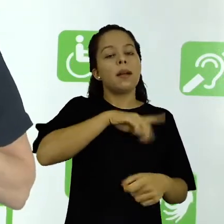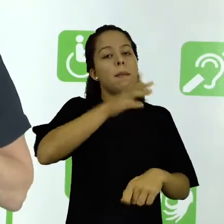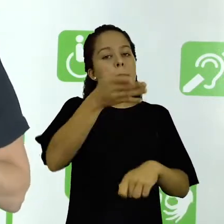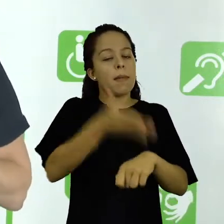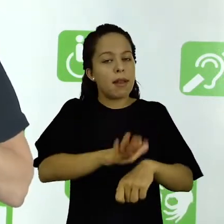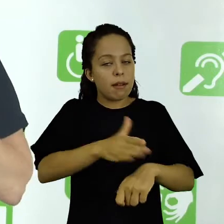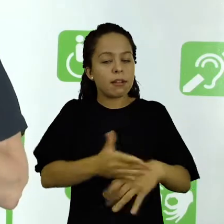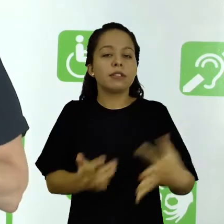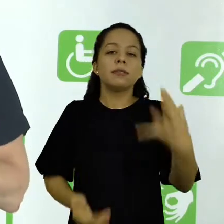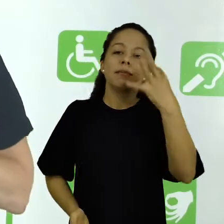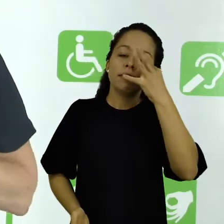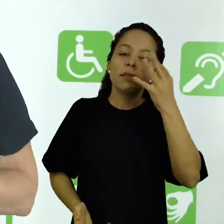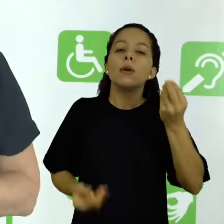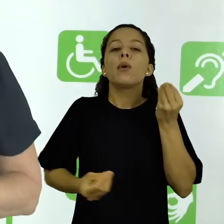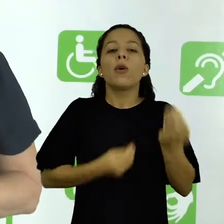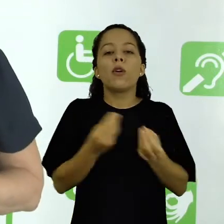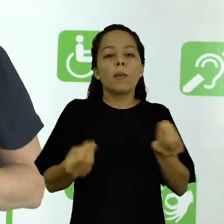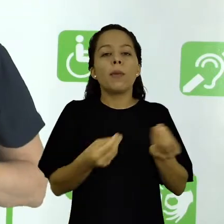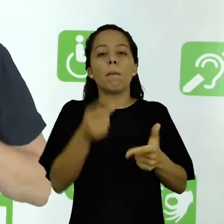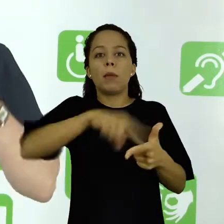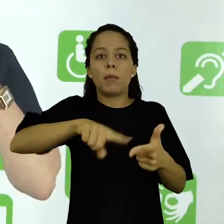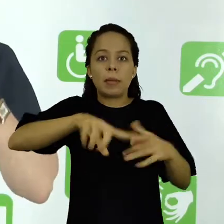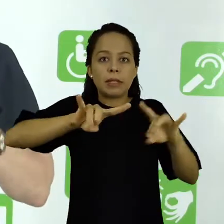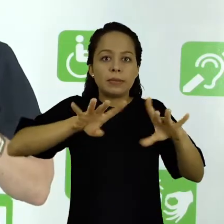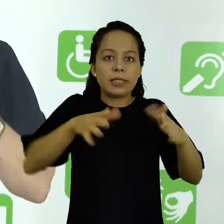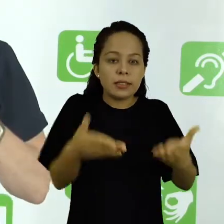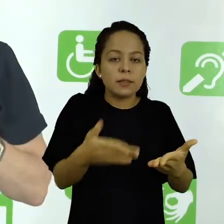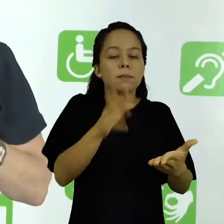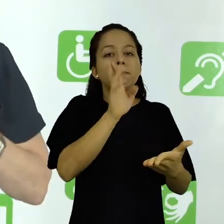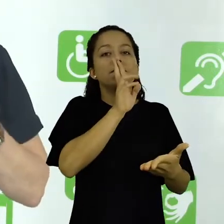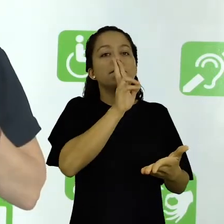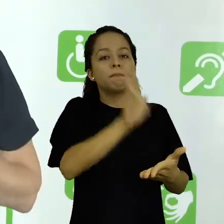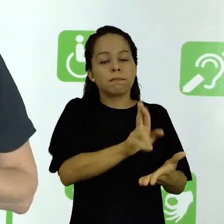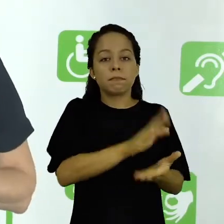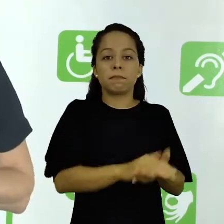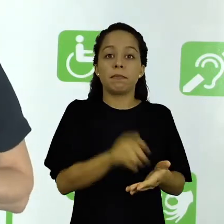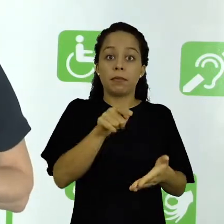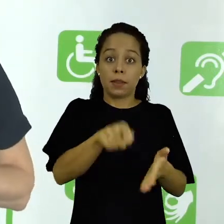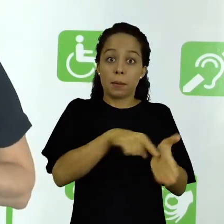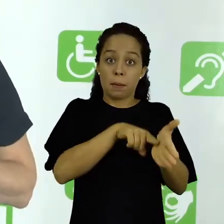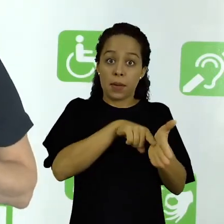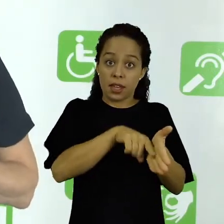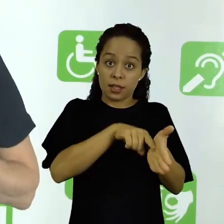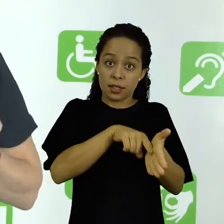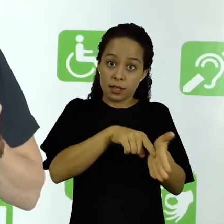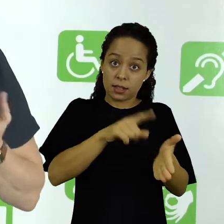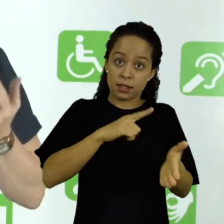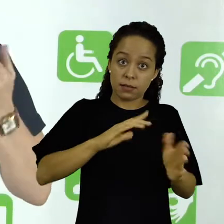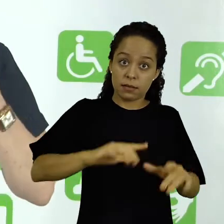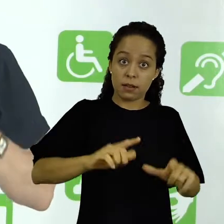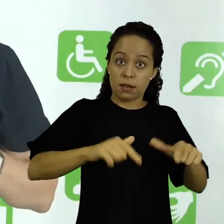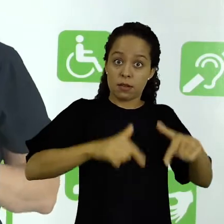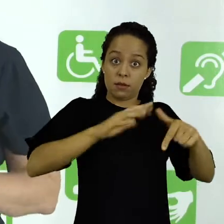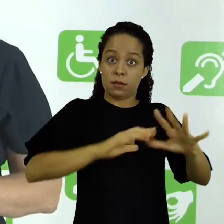com aplicações práticas voltadas para a solução de problemas específicos. Esta pesquisa aplicada está